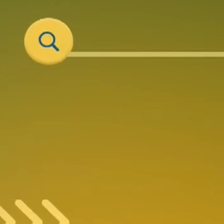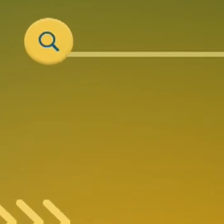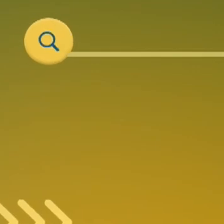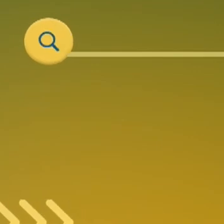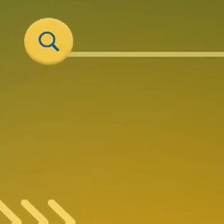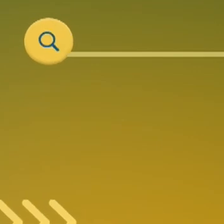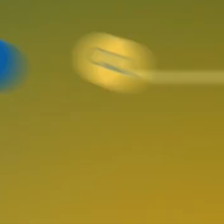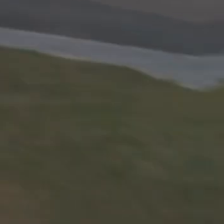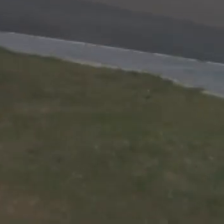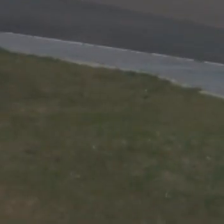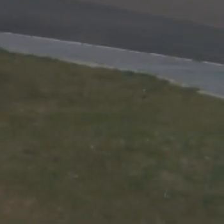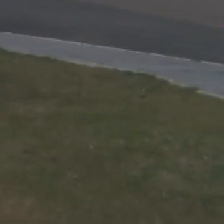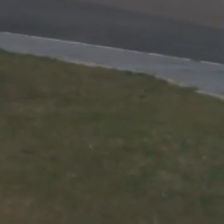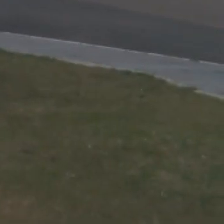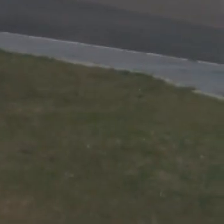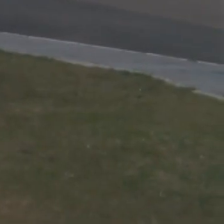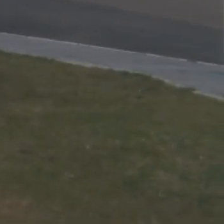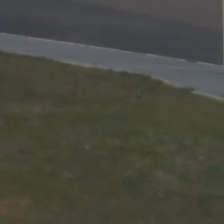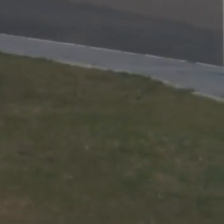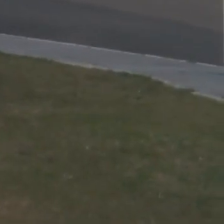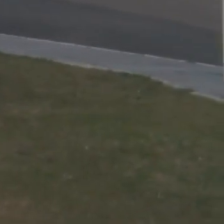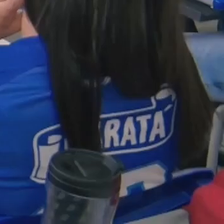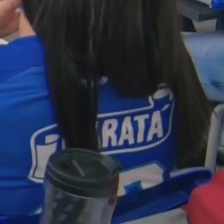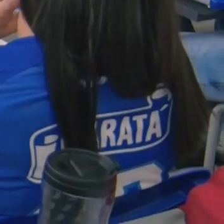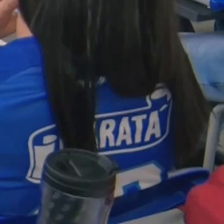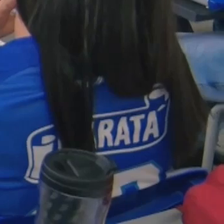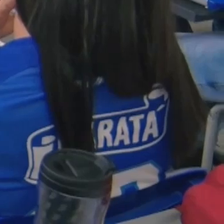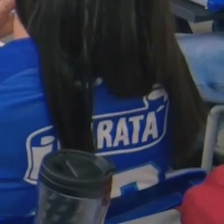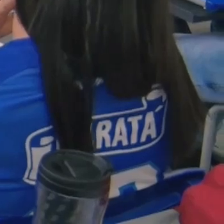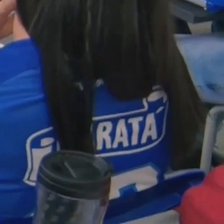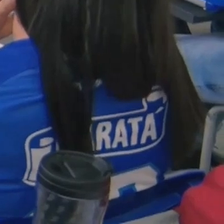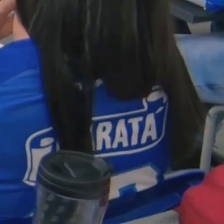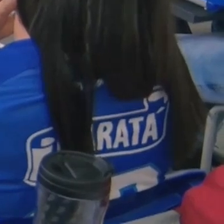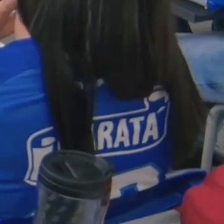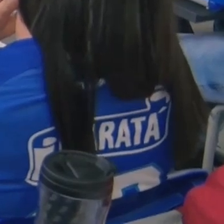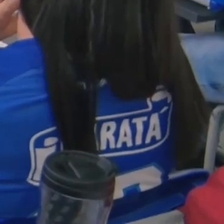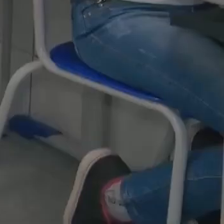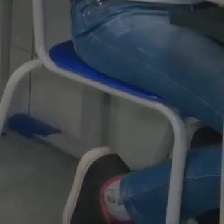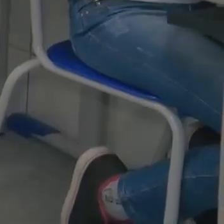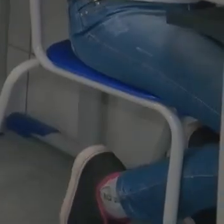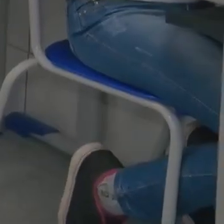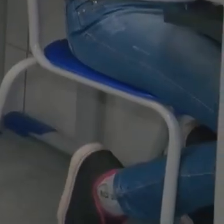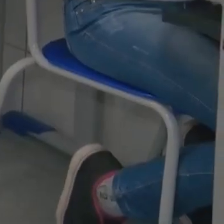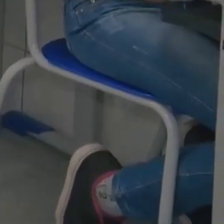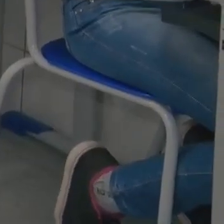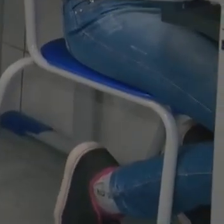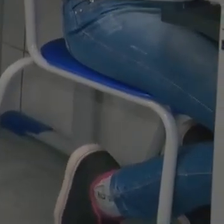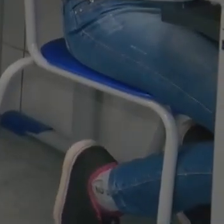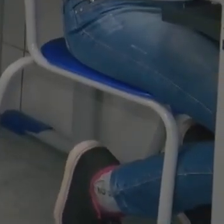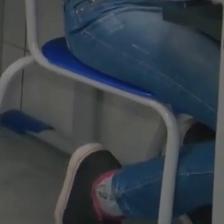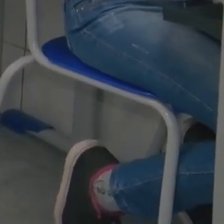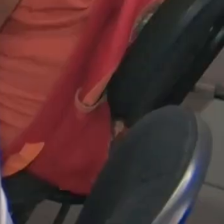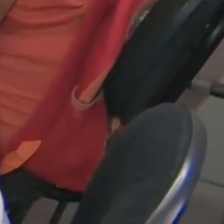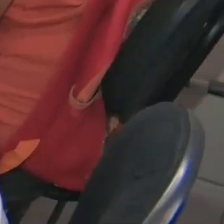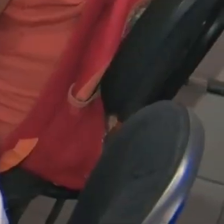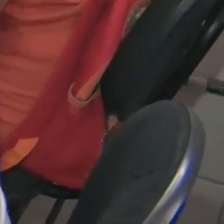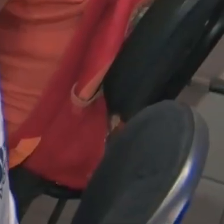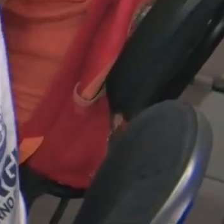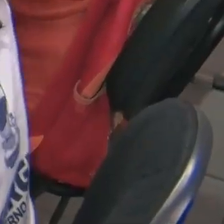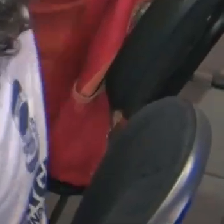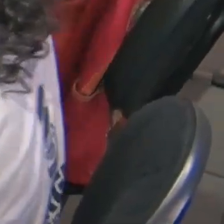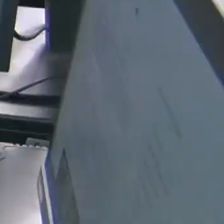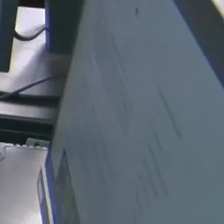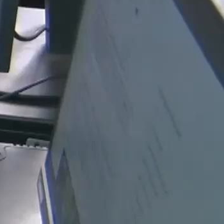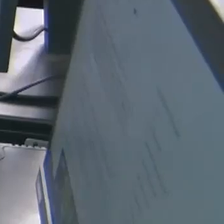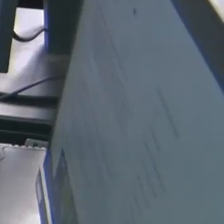desenvolvimento. Em Cumbi, a educação representa um futuro melhor para a população. Por isso, as escolas estão desenvolvendo a